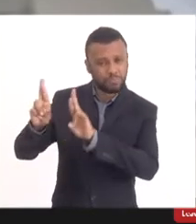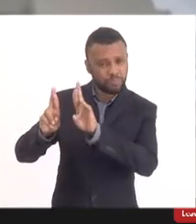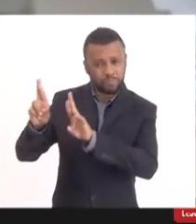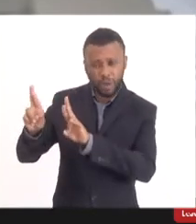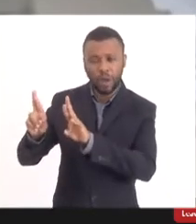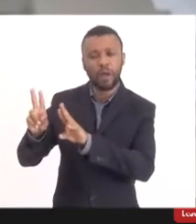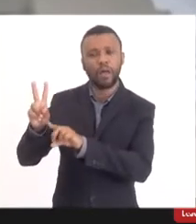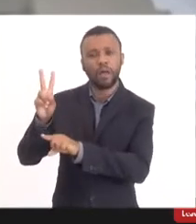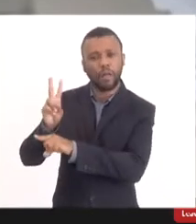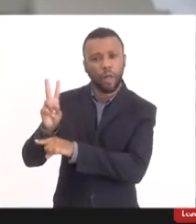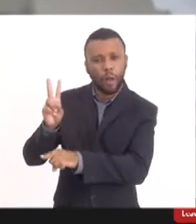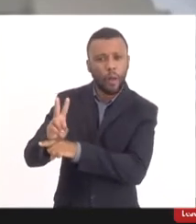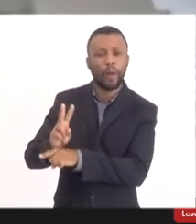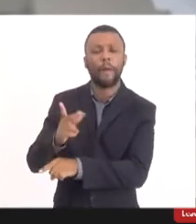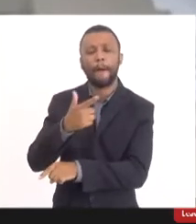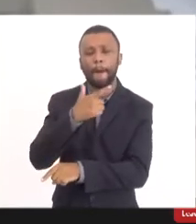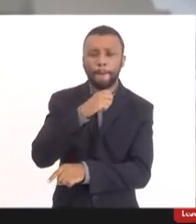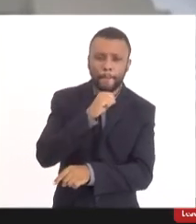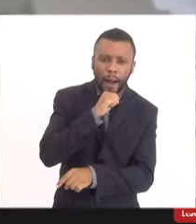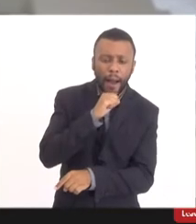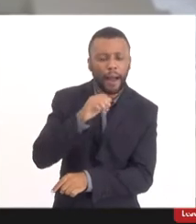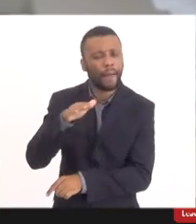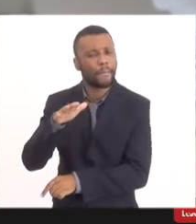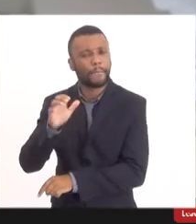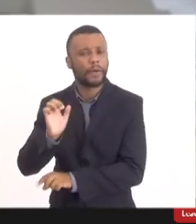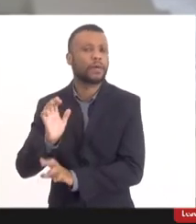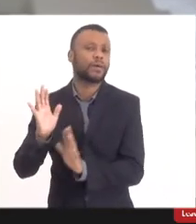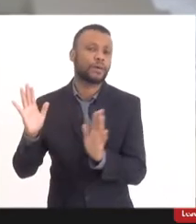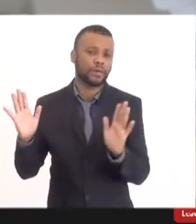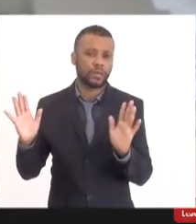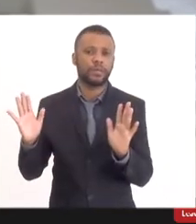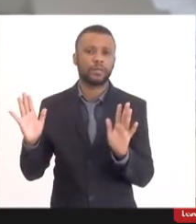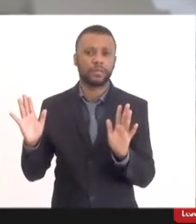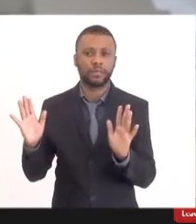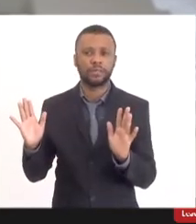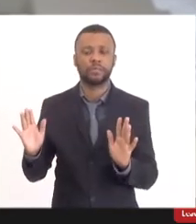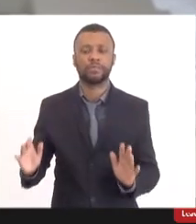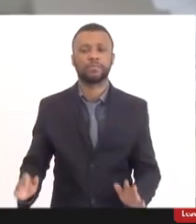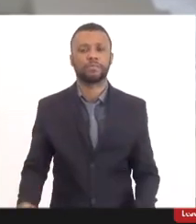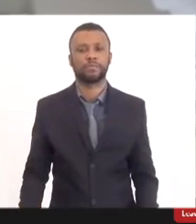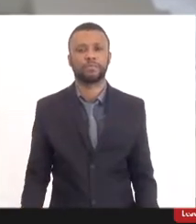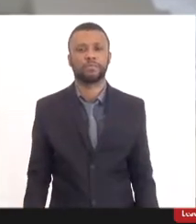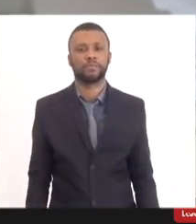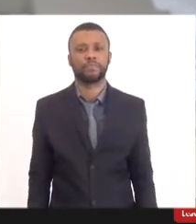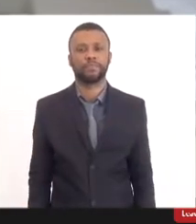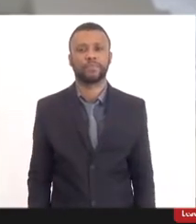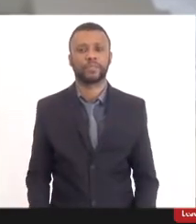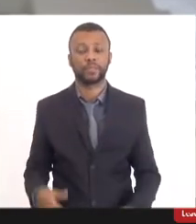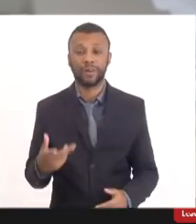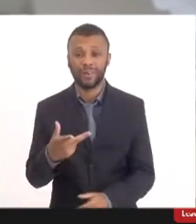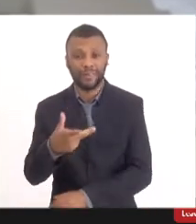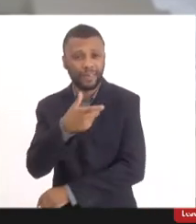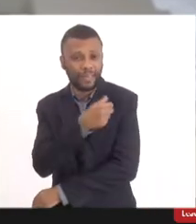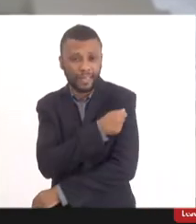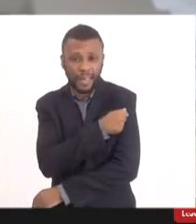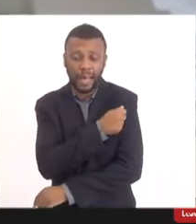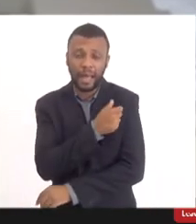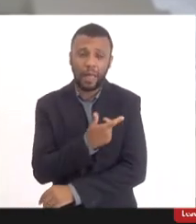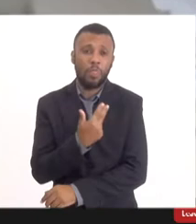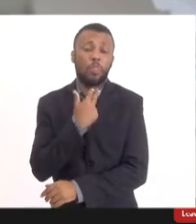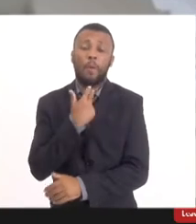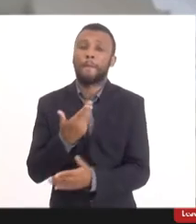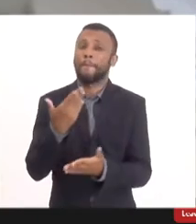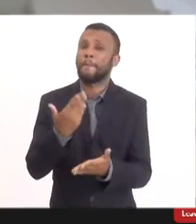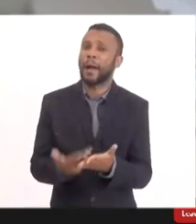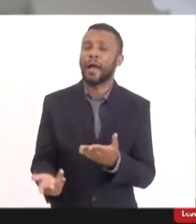responsáveis legais, né? O pai que escolher não vacinar seu filho não perde o poder familiar. Isso